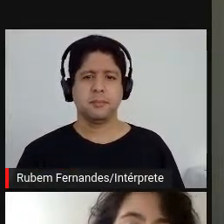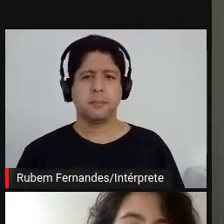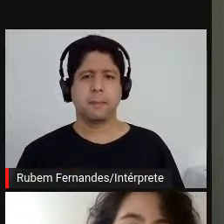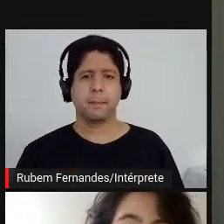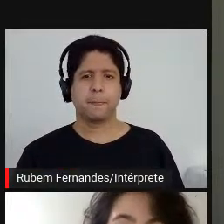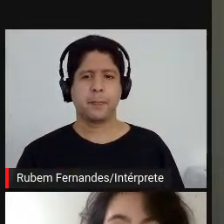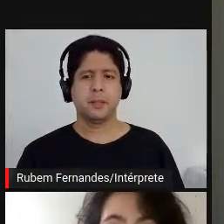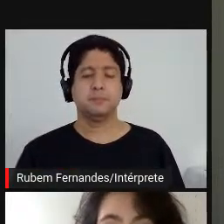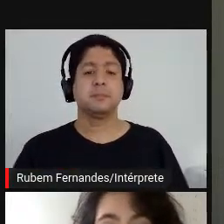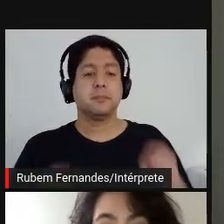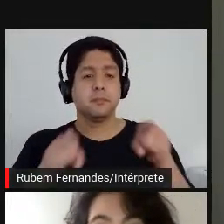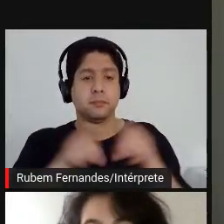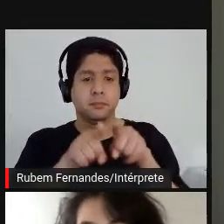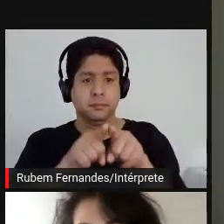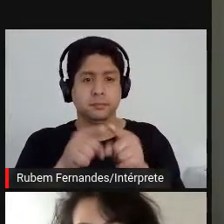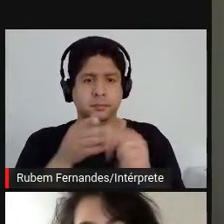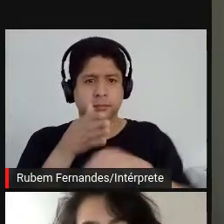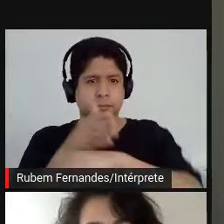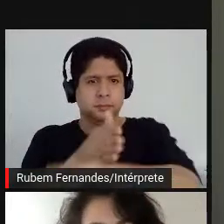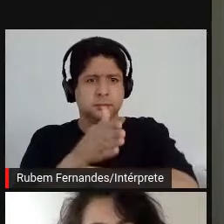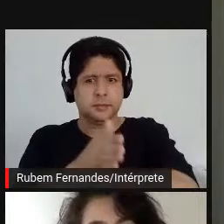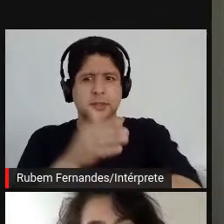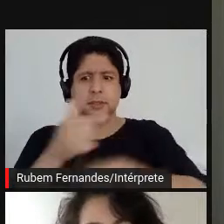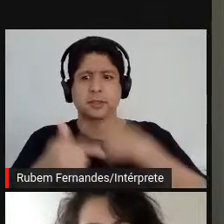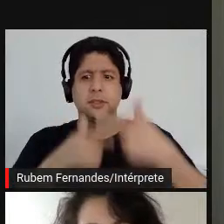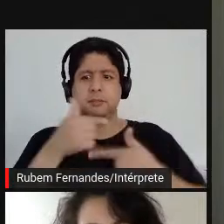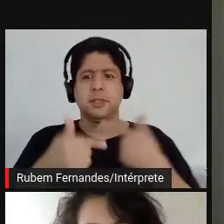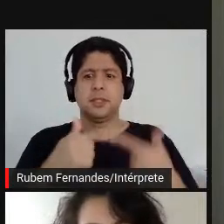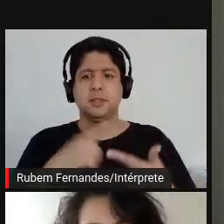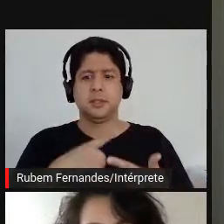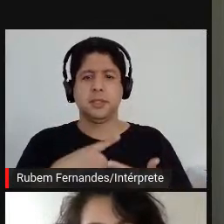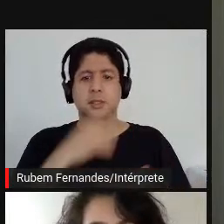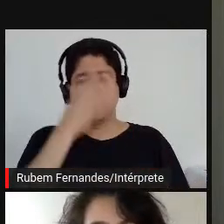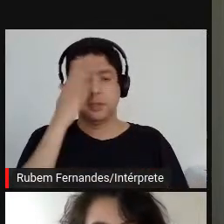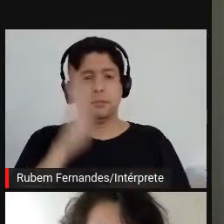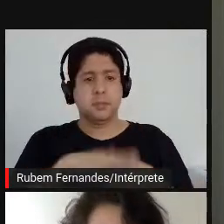desse trabalho, eu deixava a própria